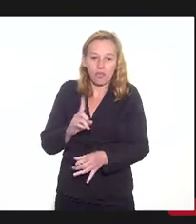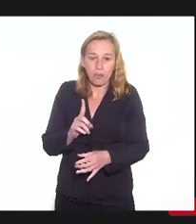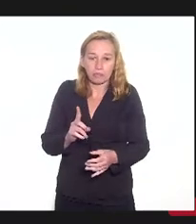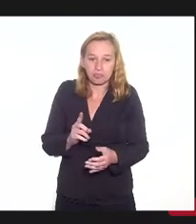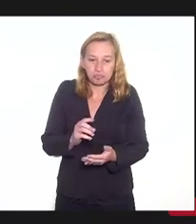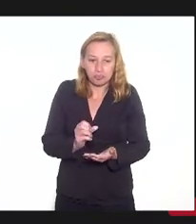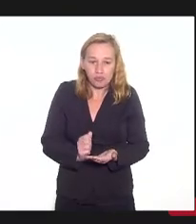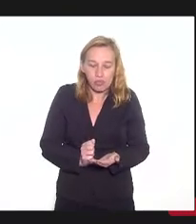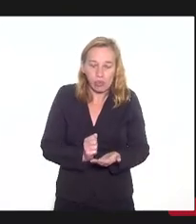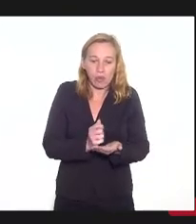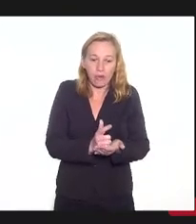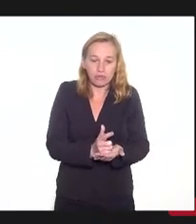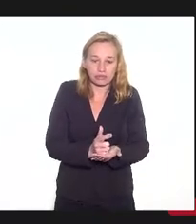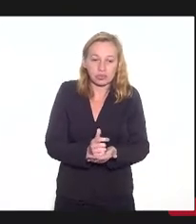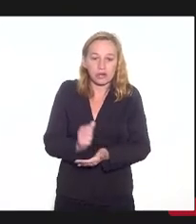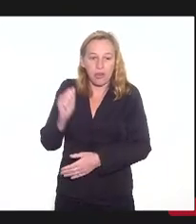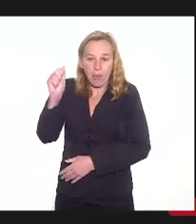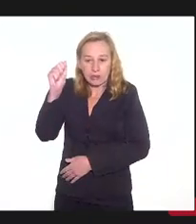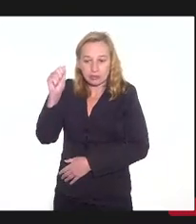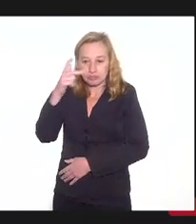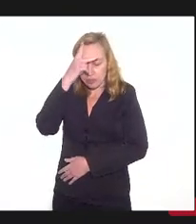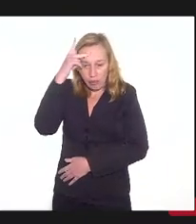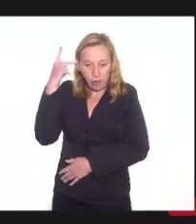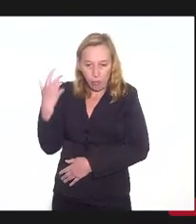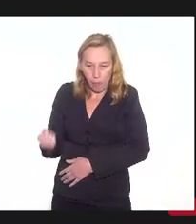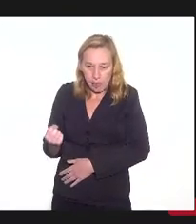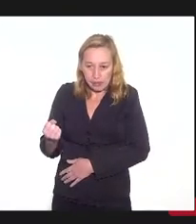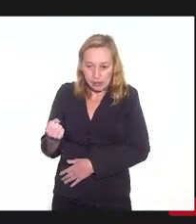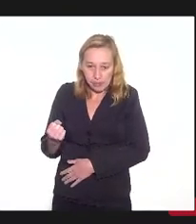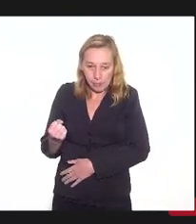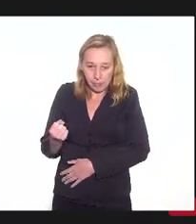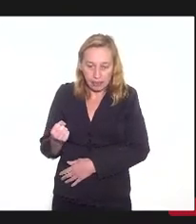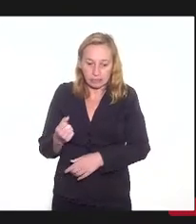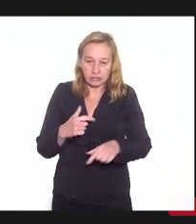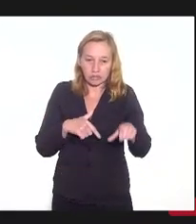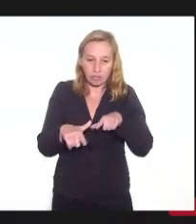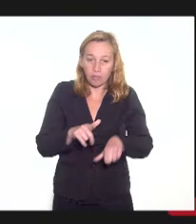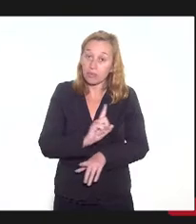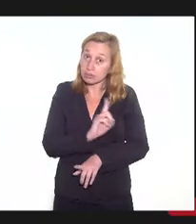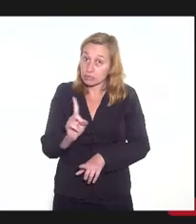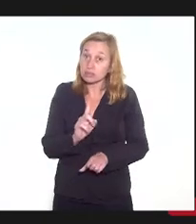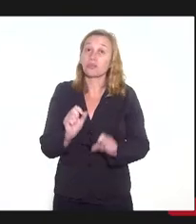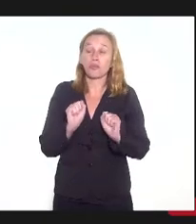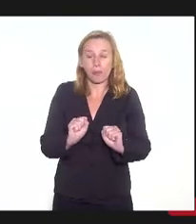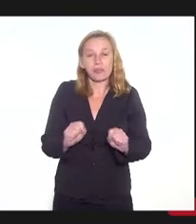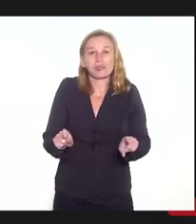de inativos e pensionistas abaixo do teto só não. Pode ser também